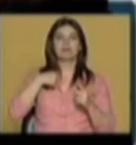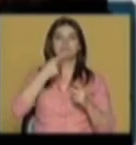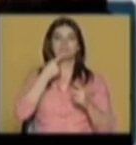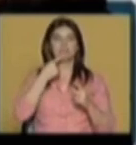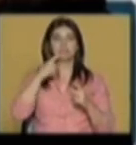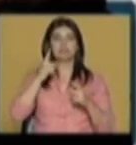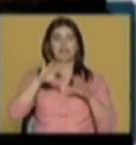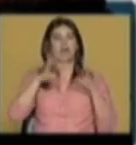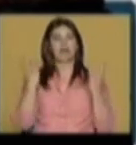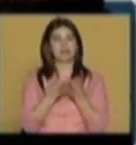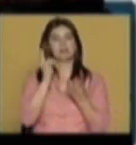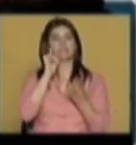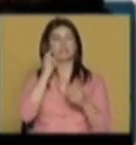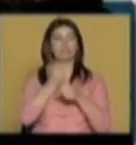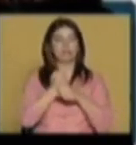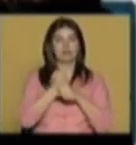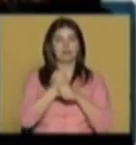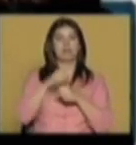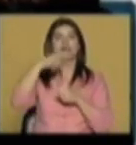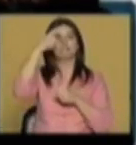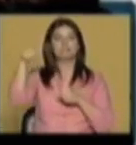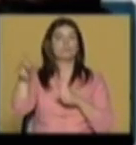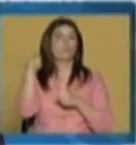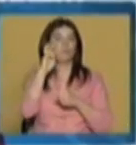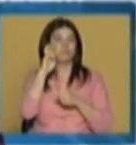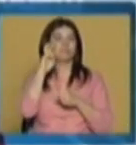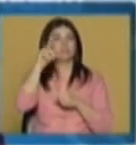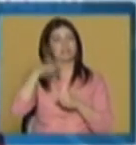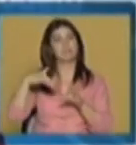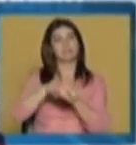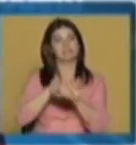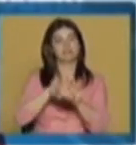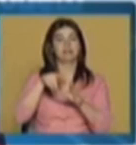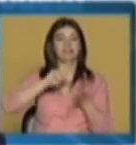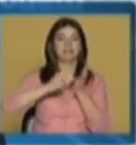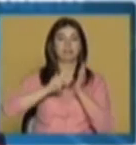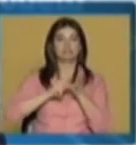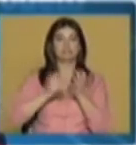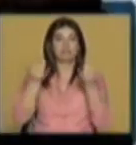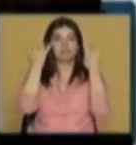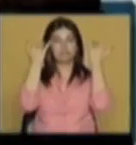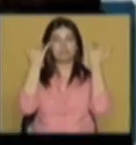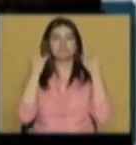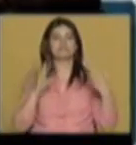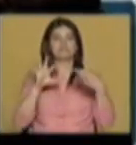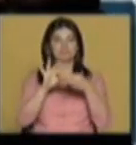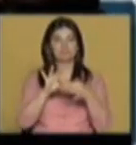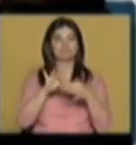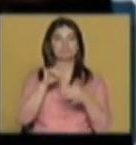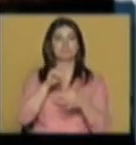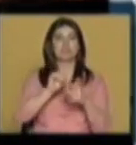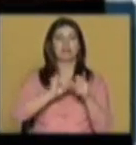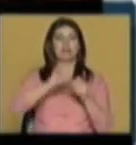dimensão importantíssima da obra, e hoje as tecnologias de informação estão quase que desenhadas através do que chamamos os interfaces